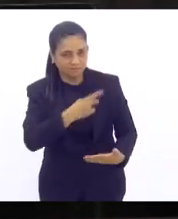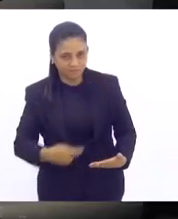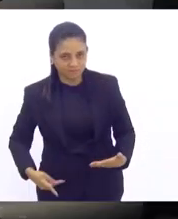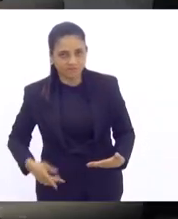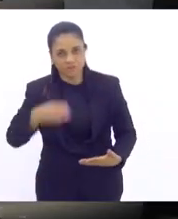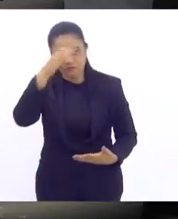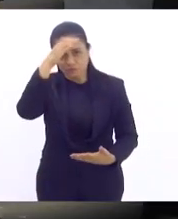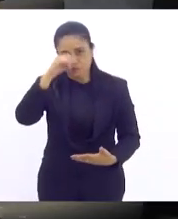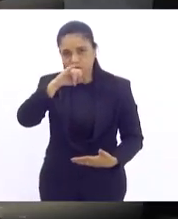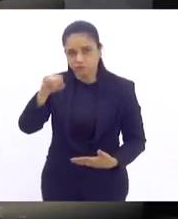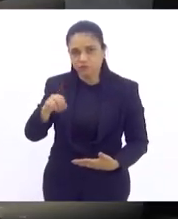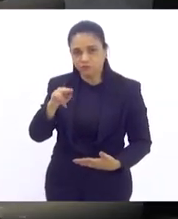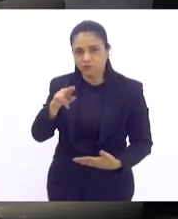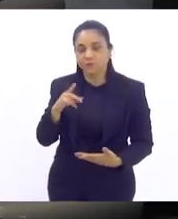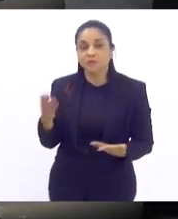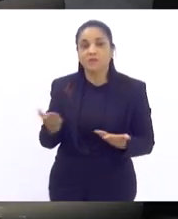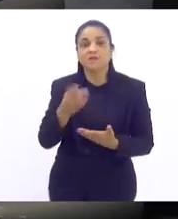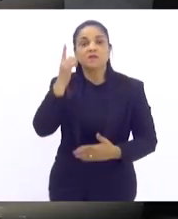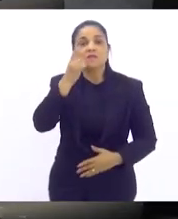Deputada Dani Monteiro.